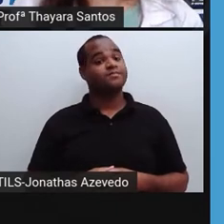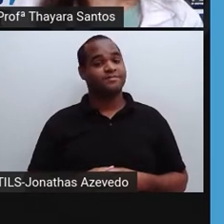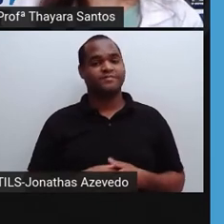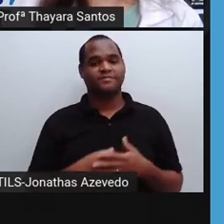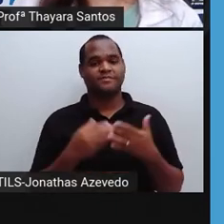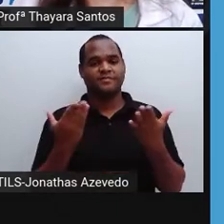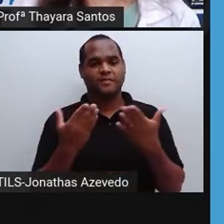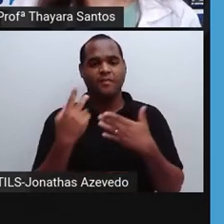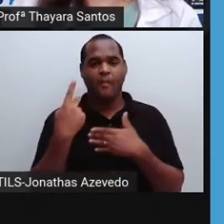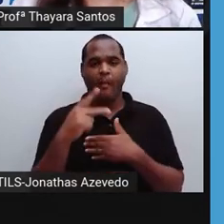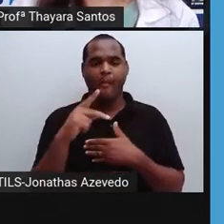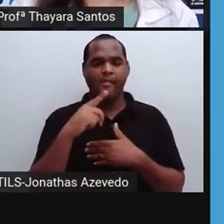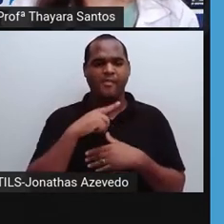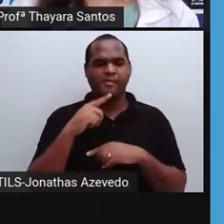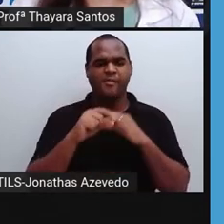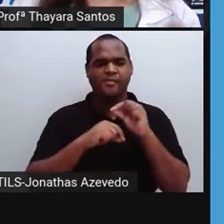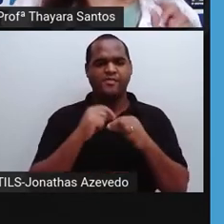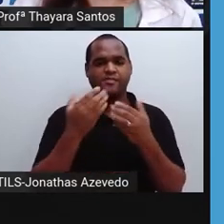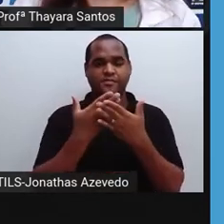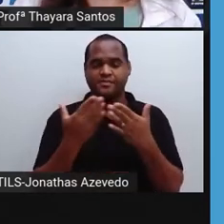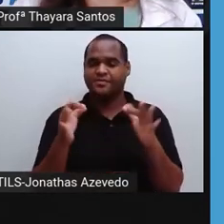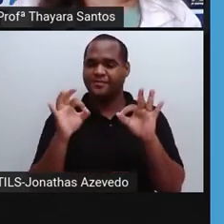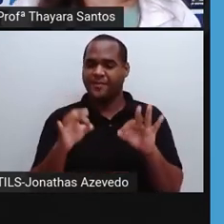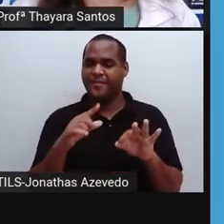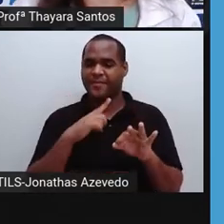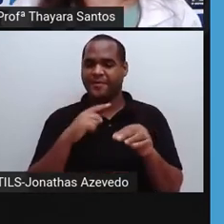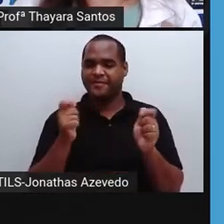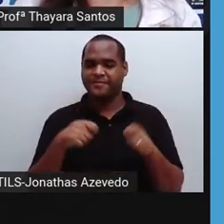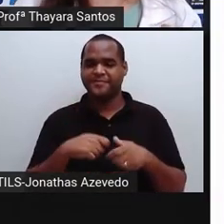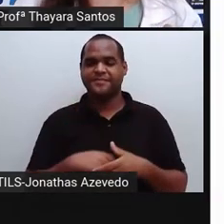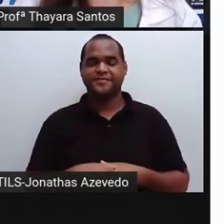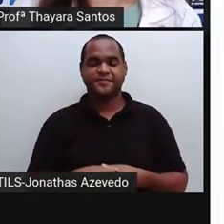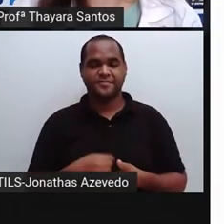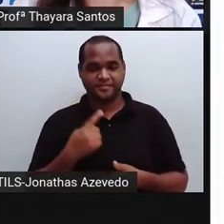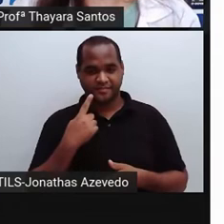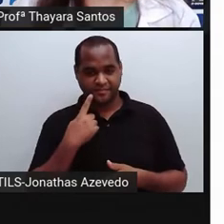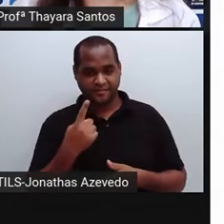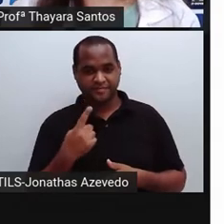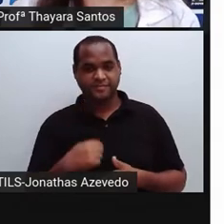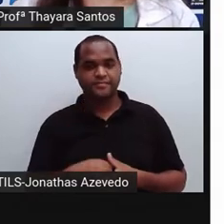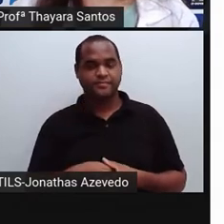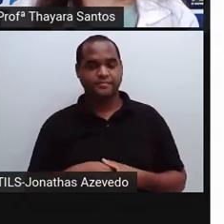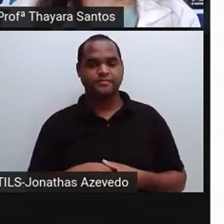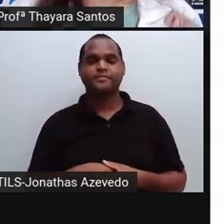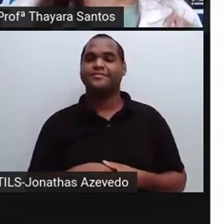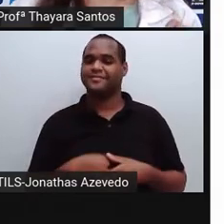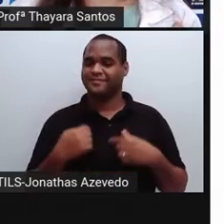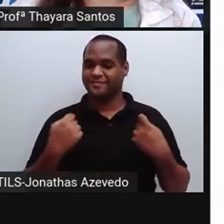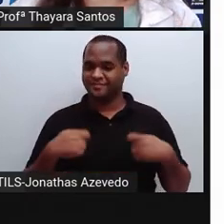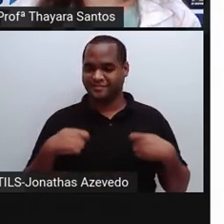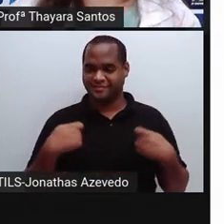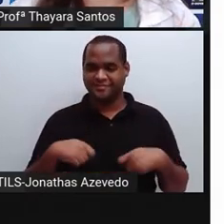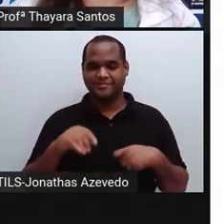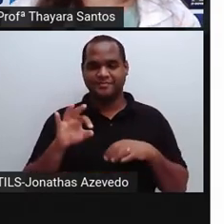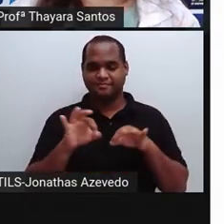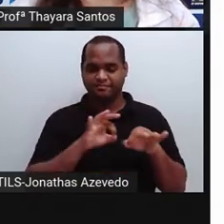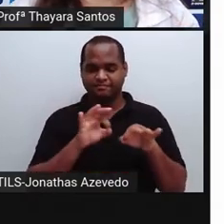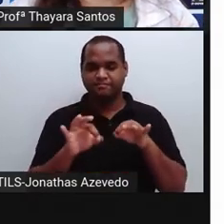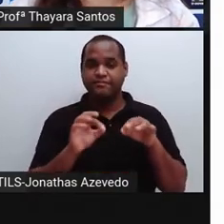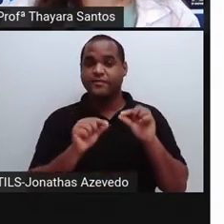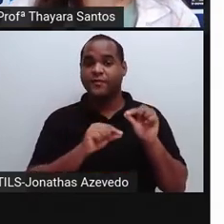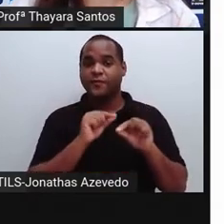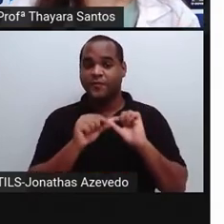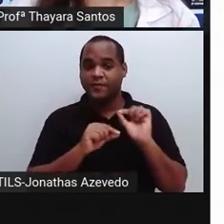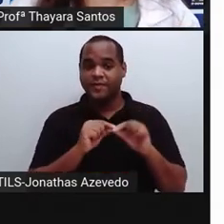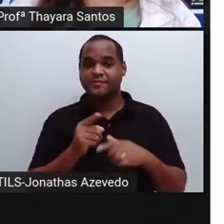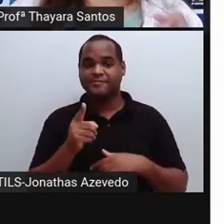Agora, eu deixei uma tarefinha para vocês aqui. Vamos lá fazer essa tarefa. O que vocês têm que fazer? Vocês vão ter aqui, ó,